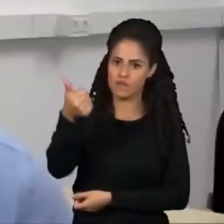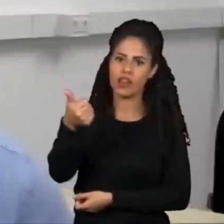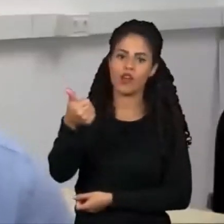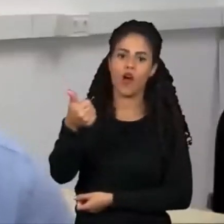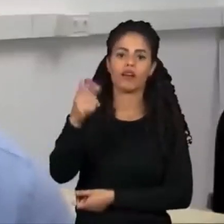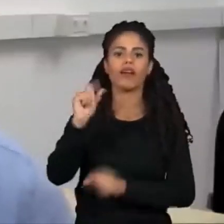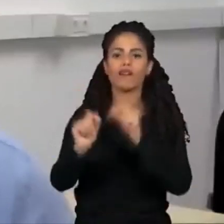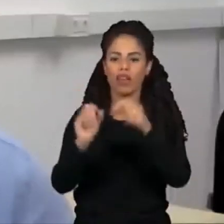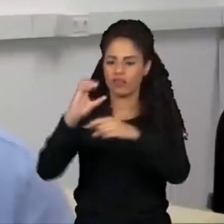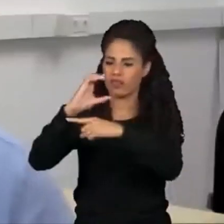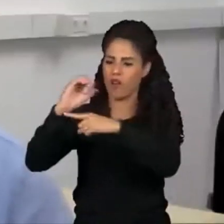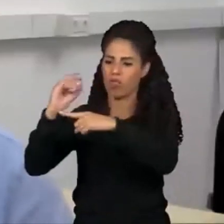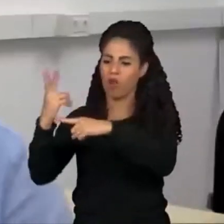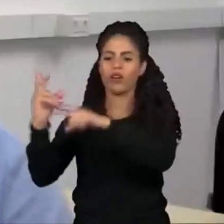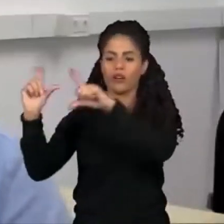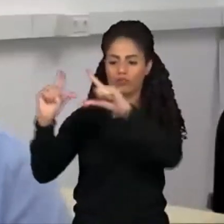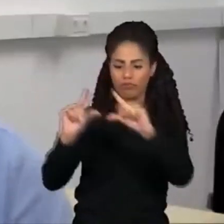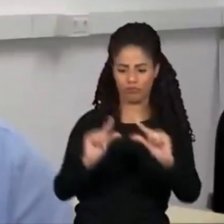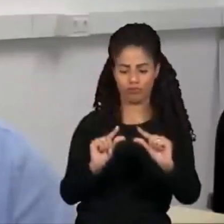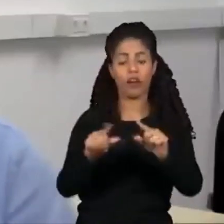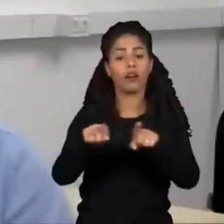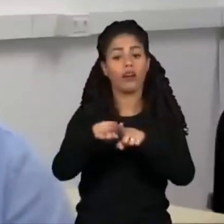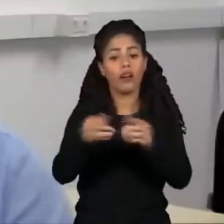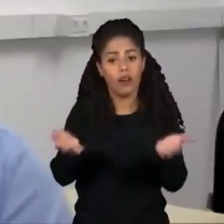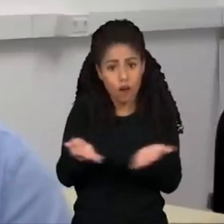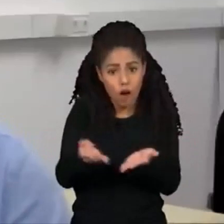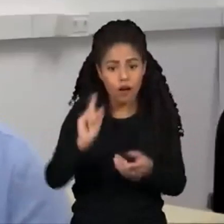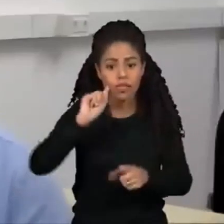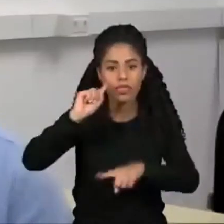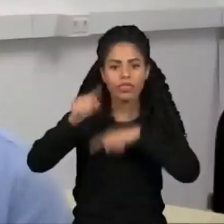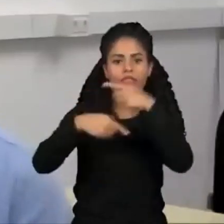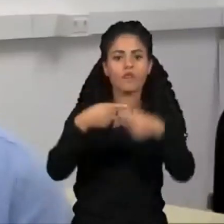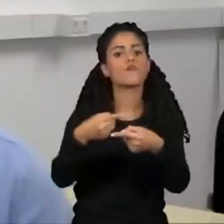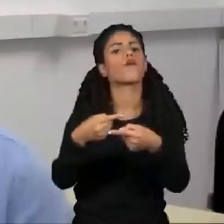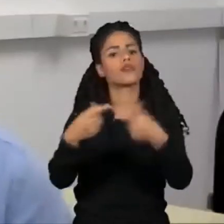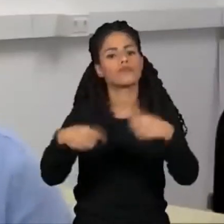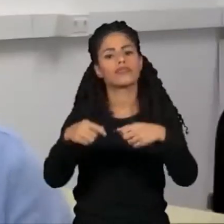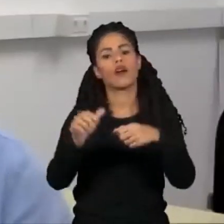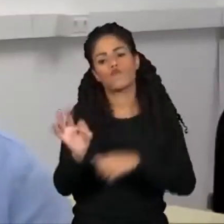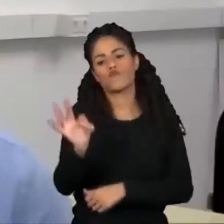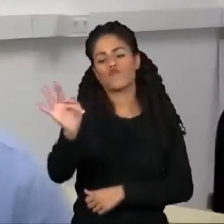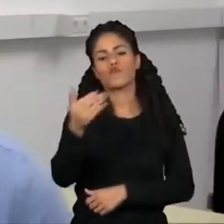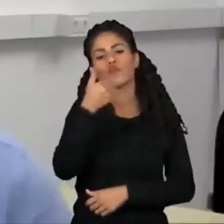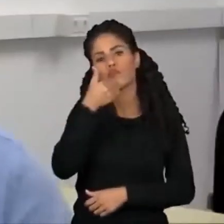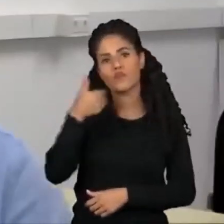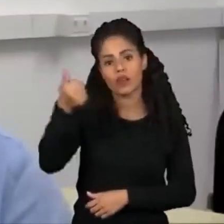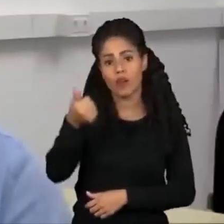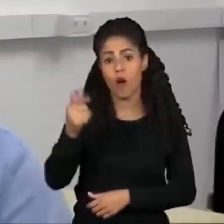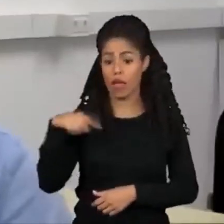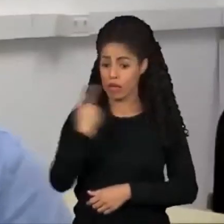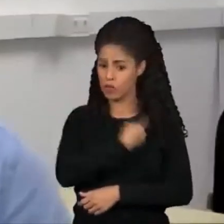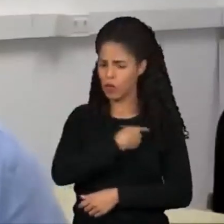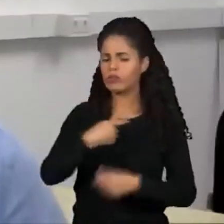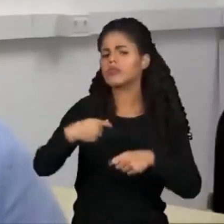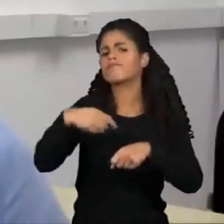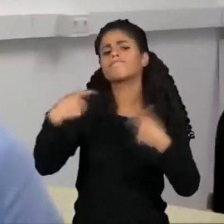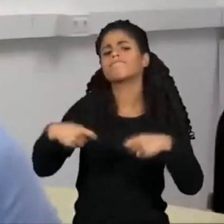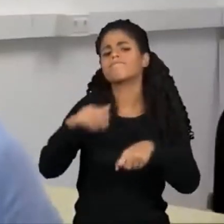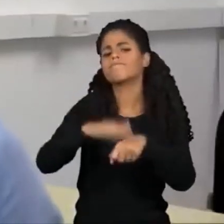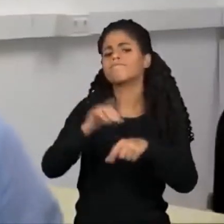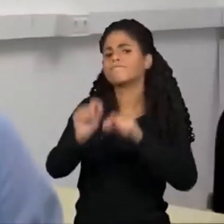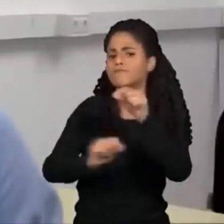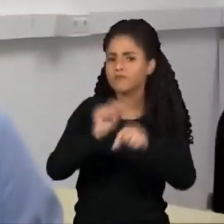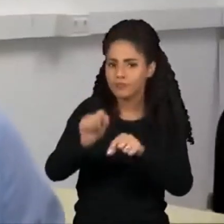muito grande de carbono. Então, a soma no final, a conta não fecha. Então, para fechar essa conta, nós temos que ter uma matriz que